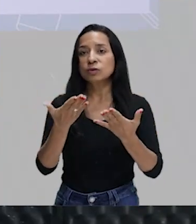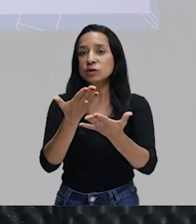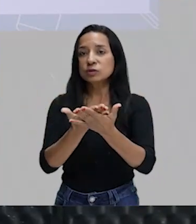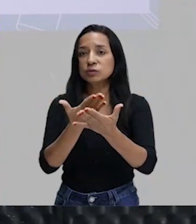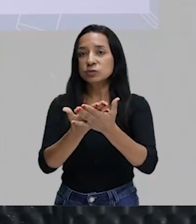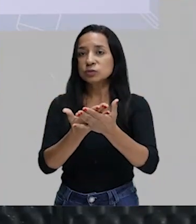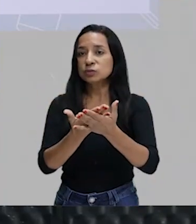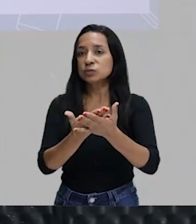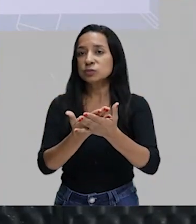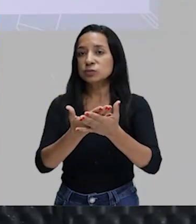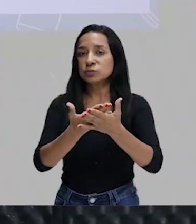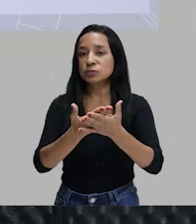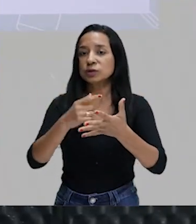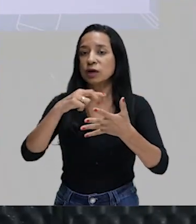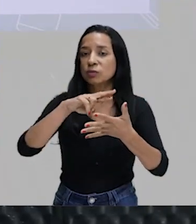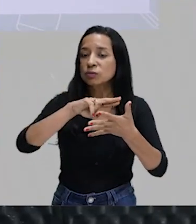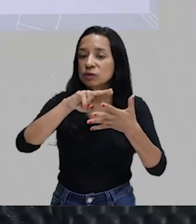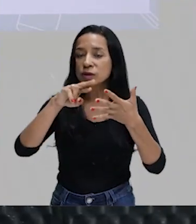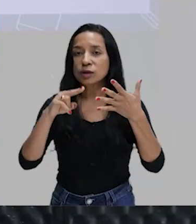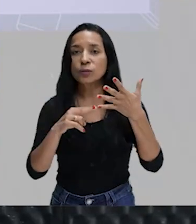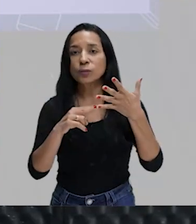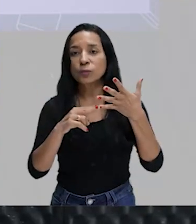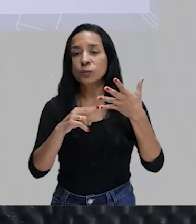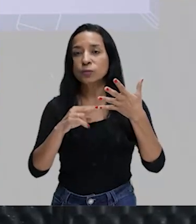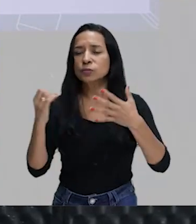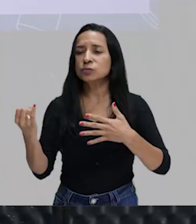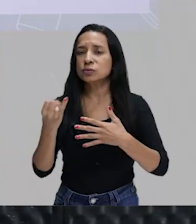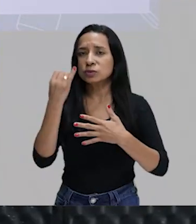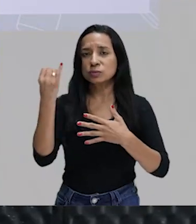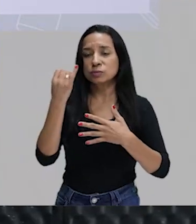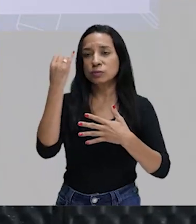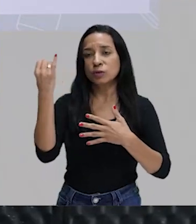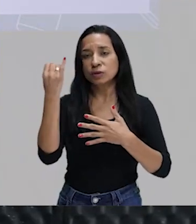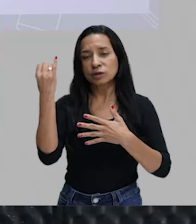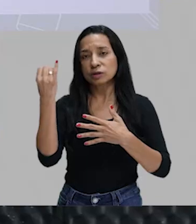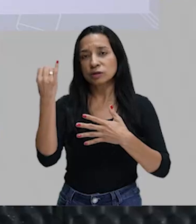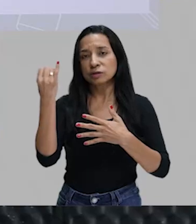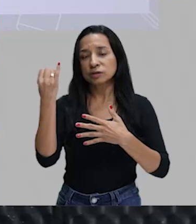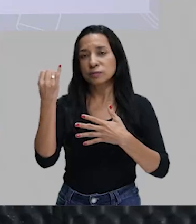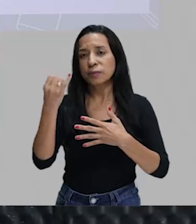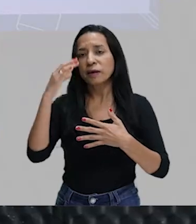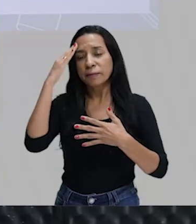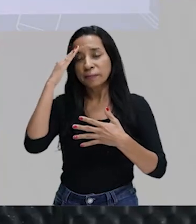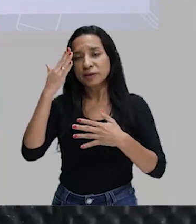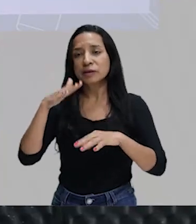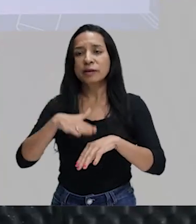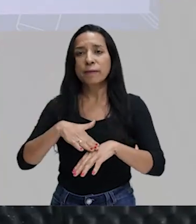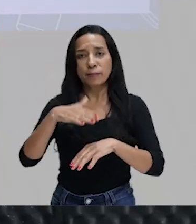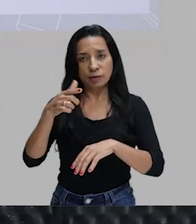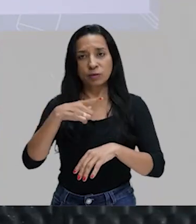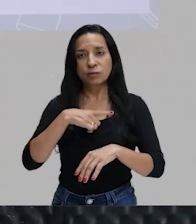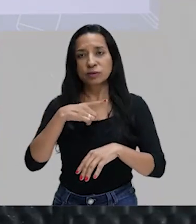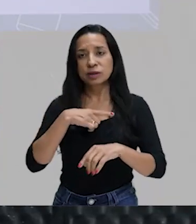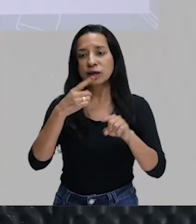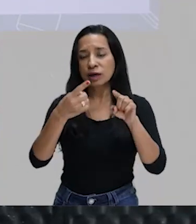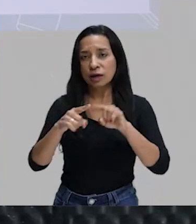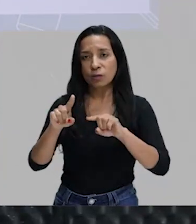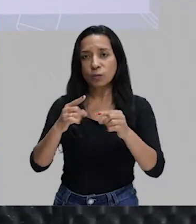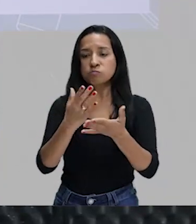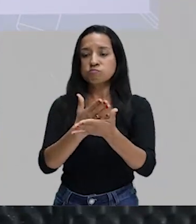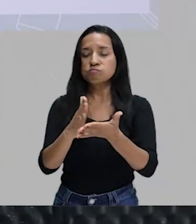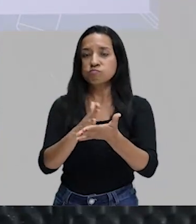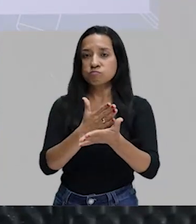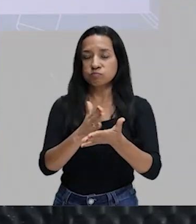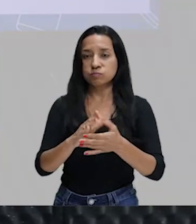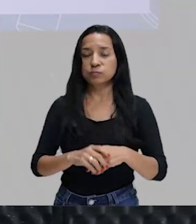recursos expressivos. E para que nós entendamos bem melhor, eu trouxe também algumas canções, tá, para que a